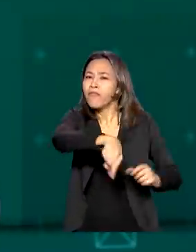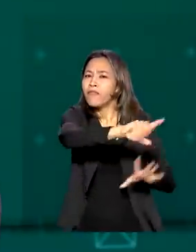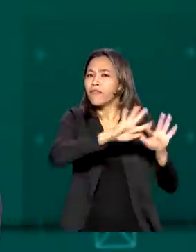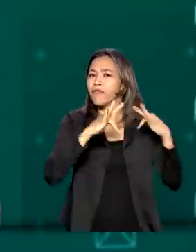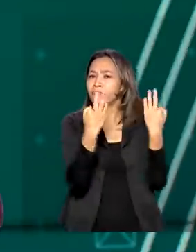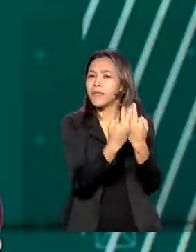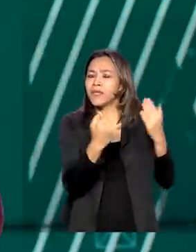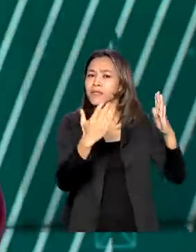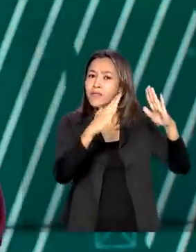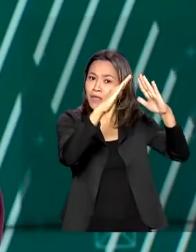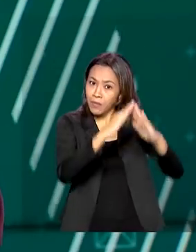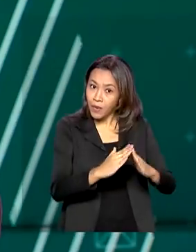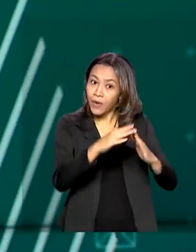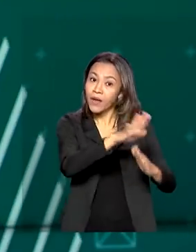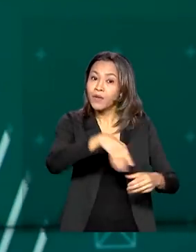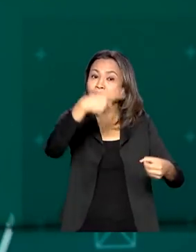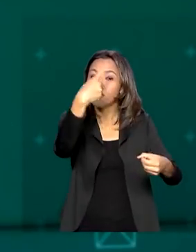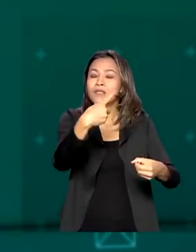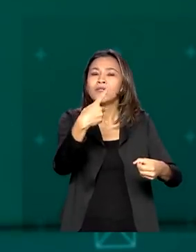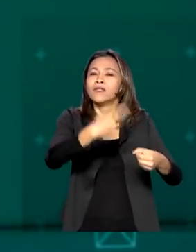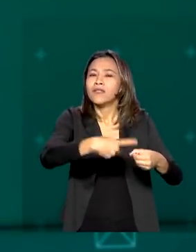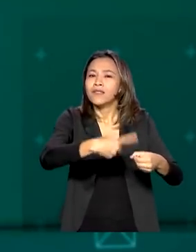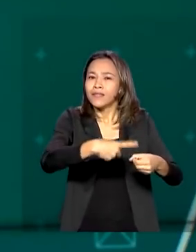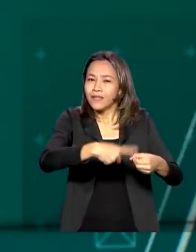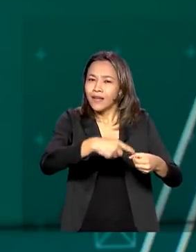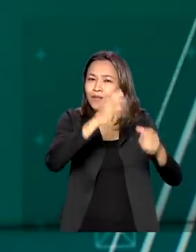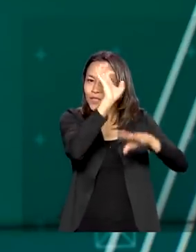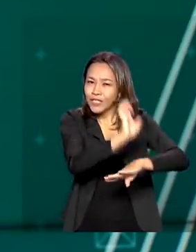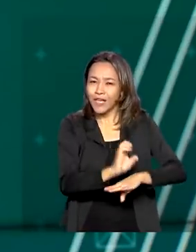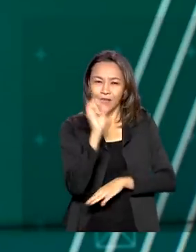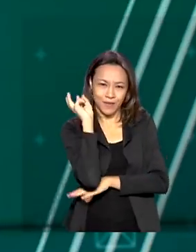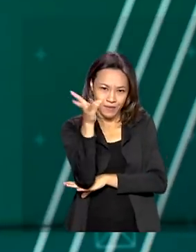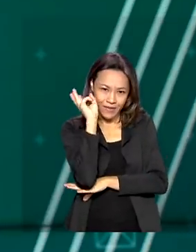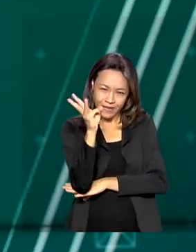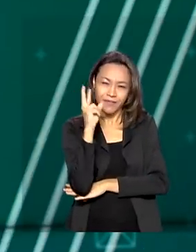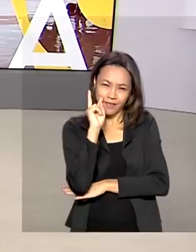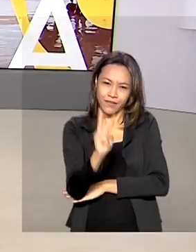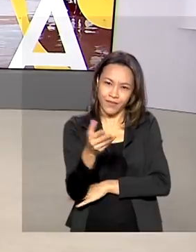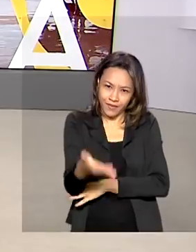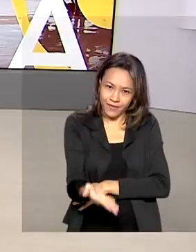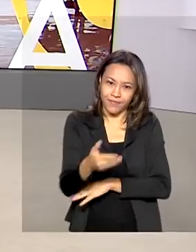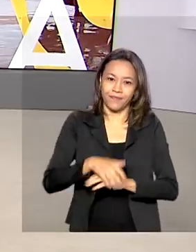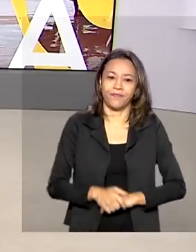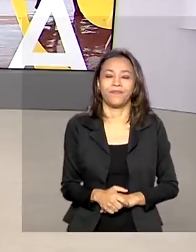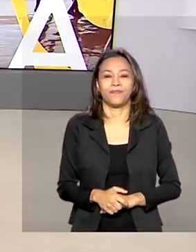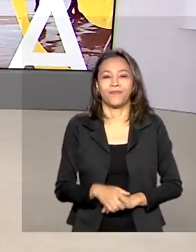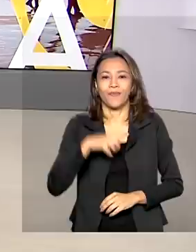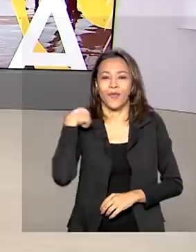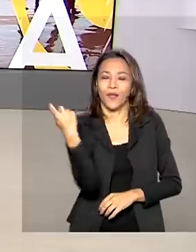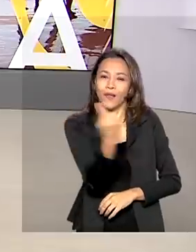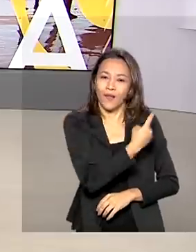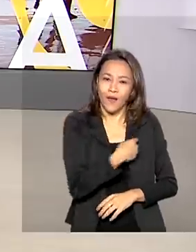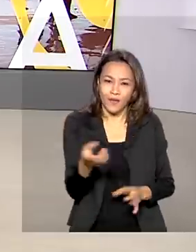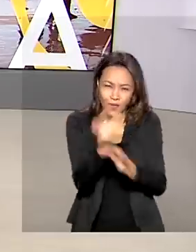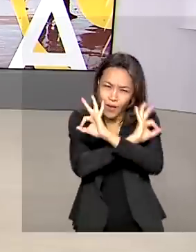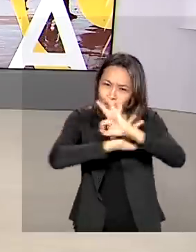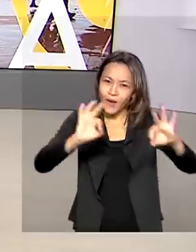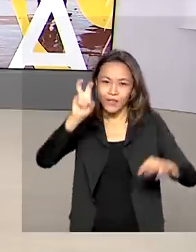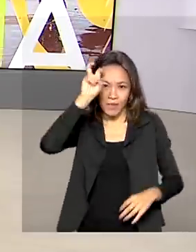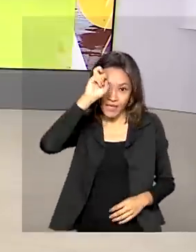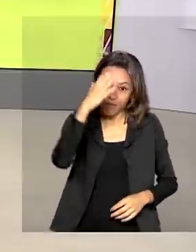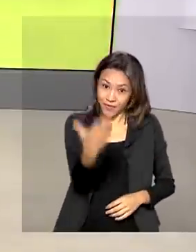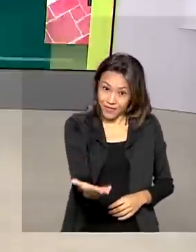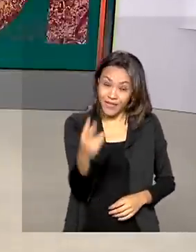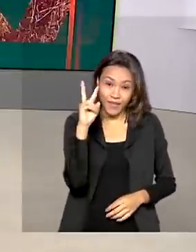Agrovilas, em Alcântara, no Maranhão. Você acompanha ao vivo aqui pela TV Brasil. A gente fica por aqui. Uma ótima quinta-feira para